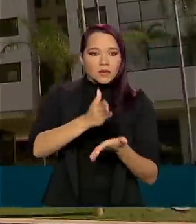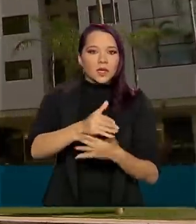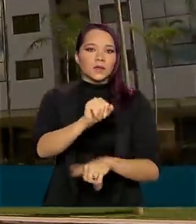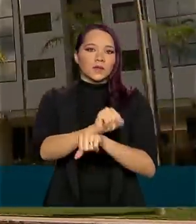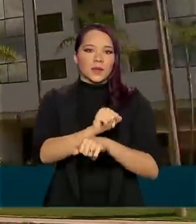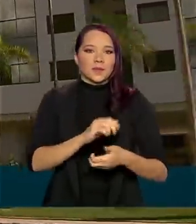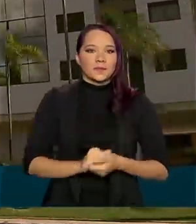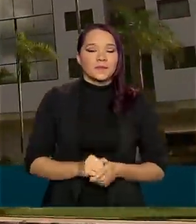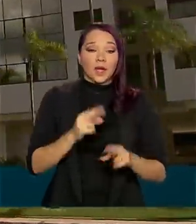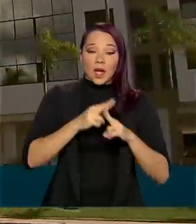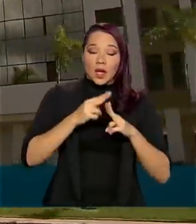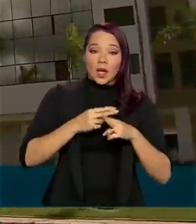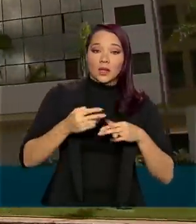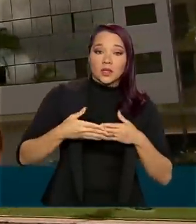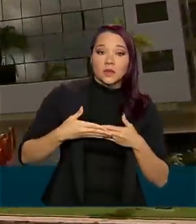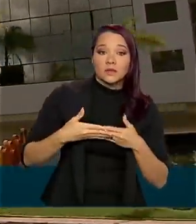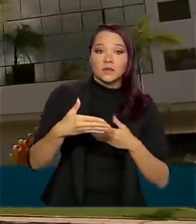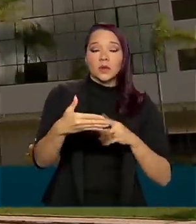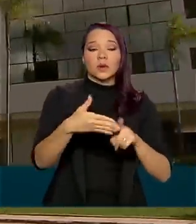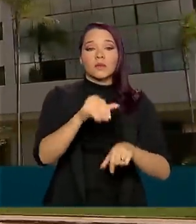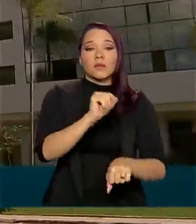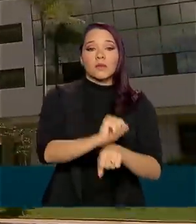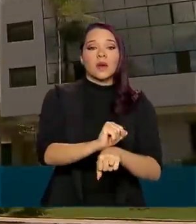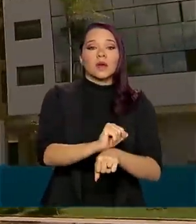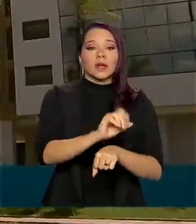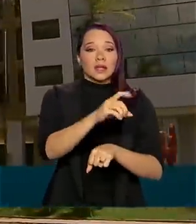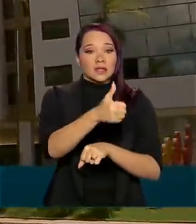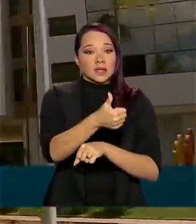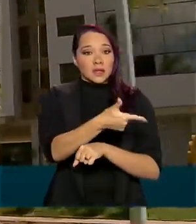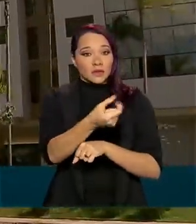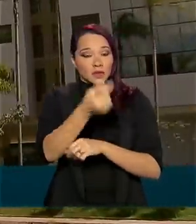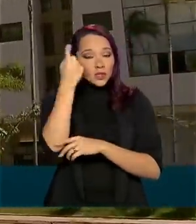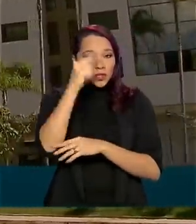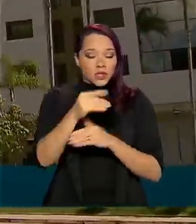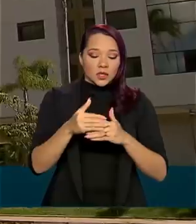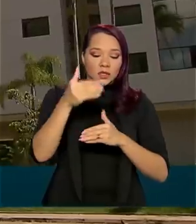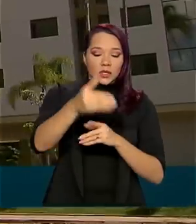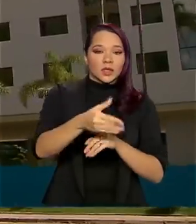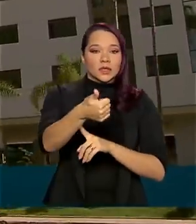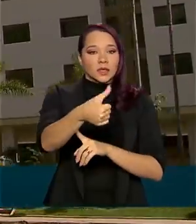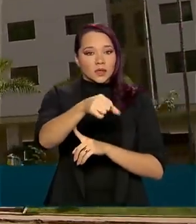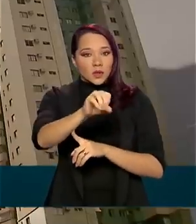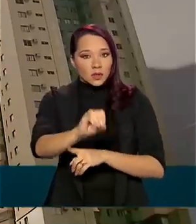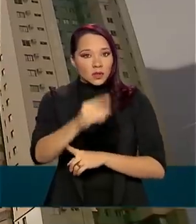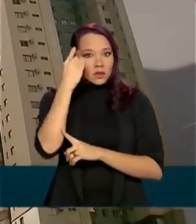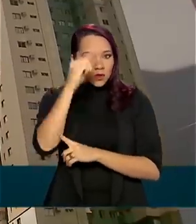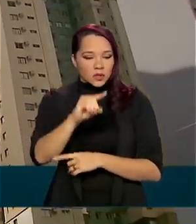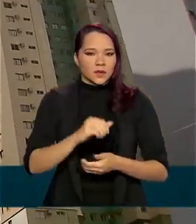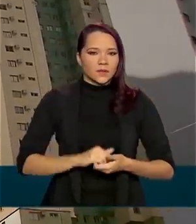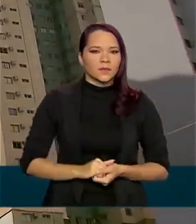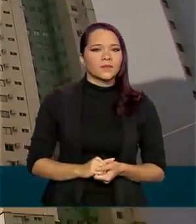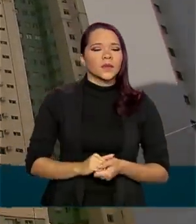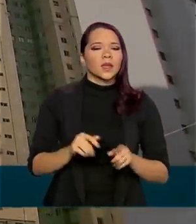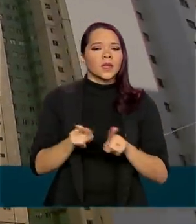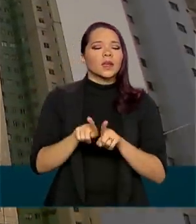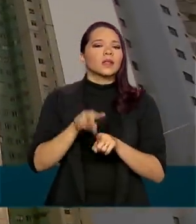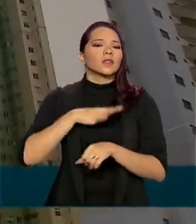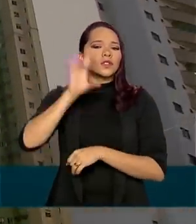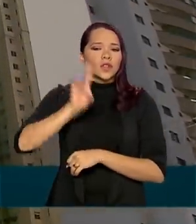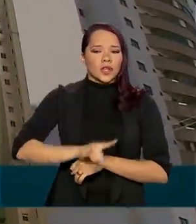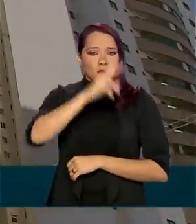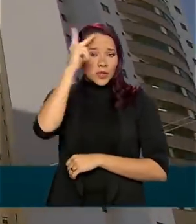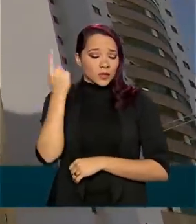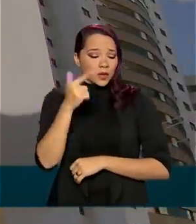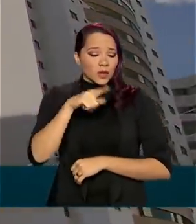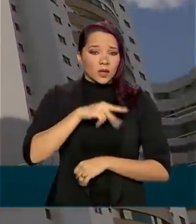A Caixa ampliou a interrupção do pagamento, que era de 120 dias para 180 dias. Estão contemplados clientes que